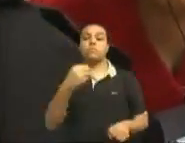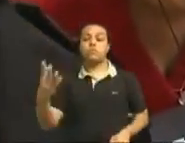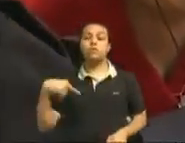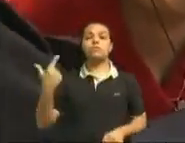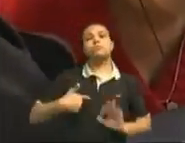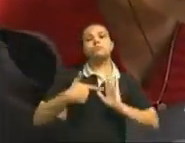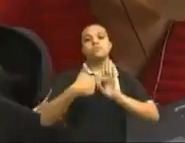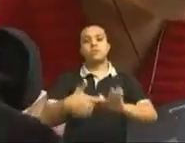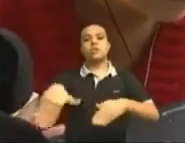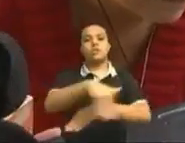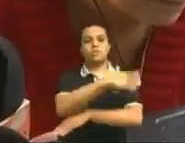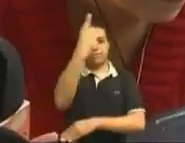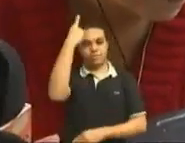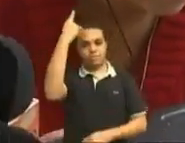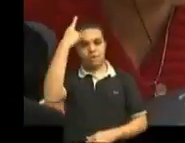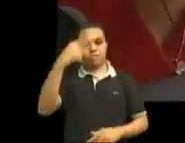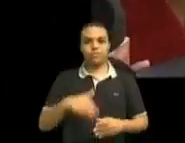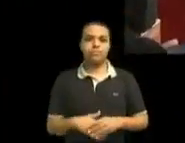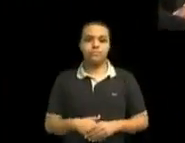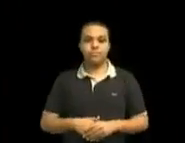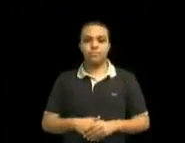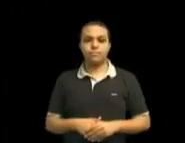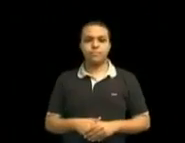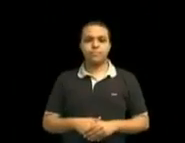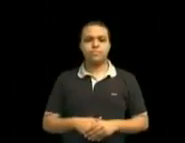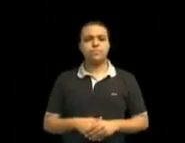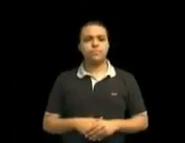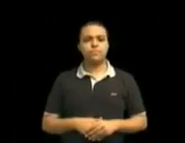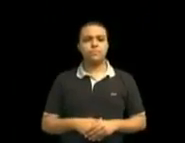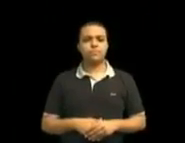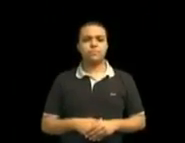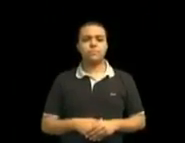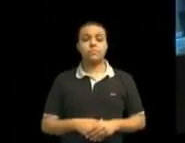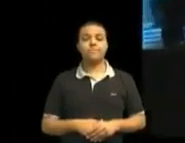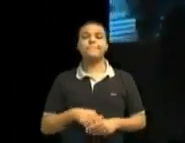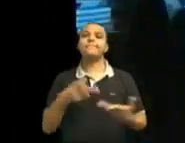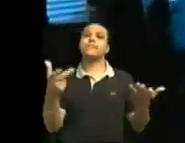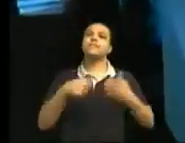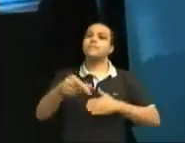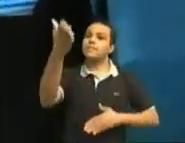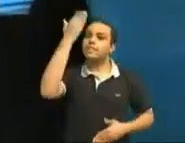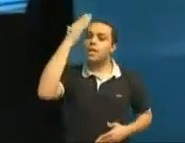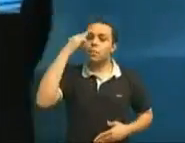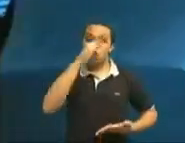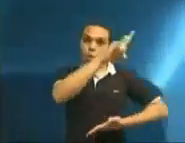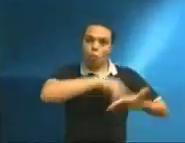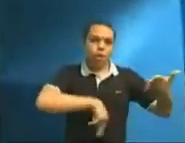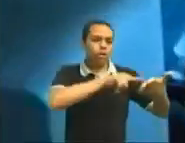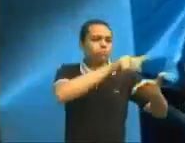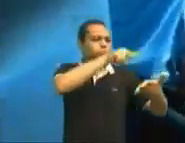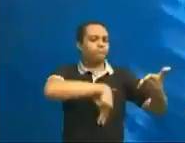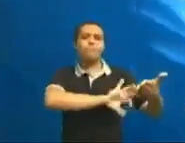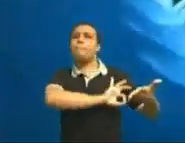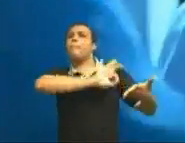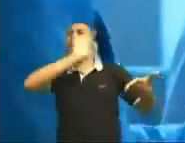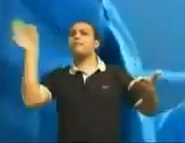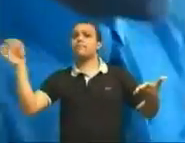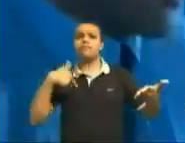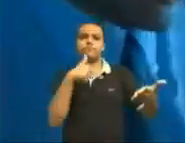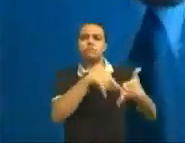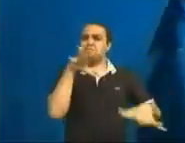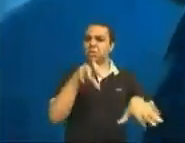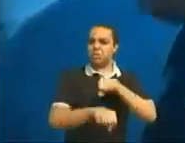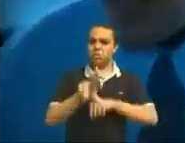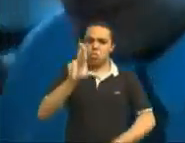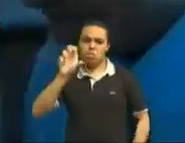para as pessoas nas ruas de São Paulo. Vocês nem sabem, recebi um currículo sensacional. Verdade? Formação